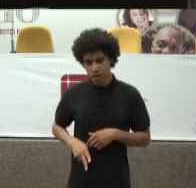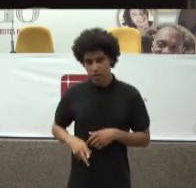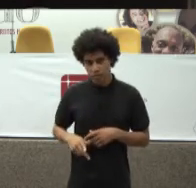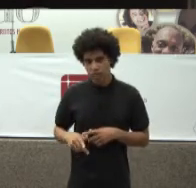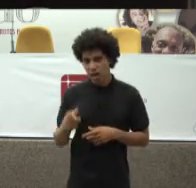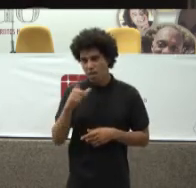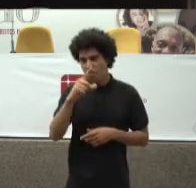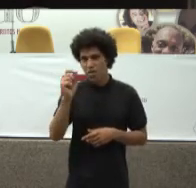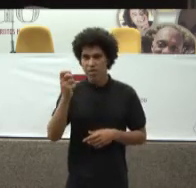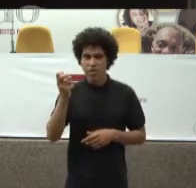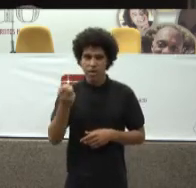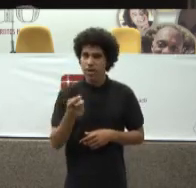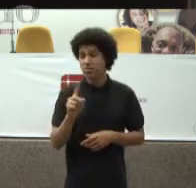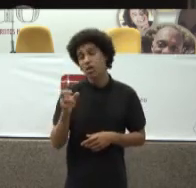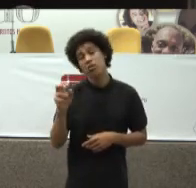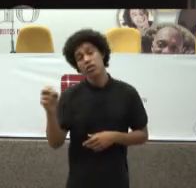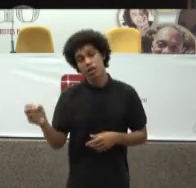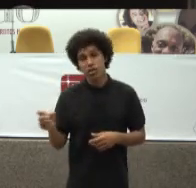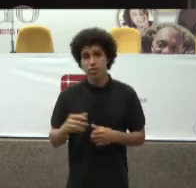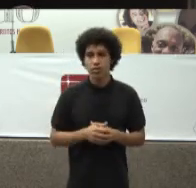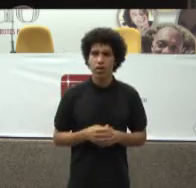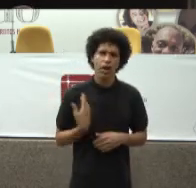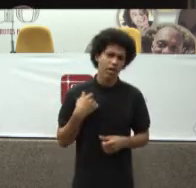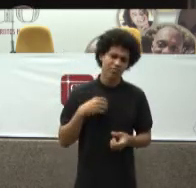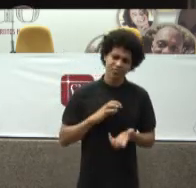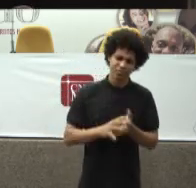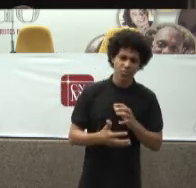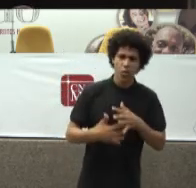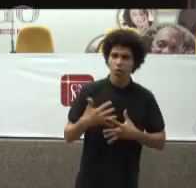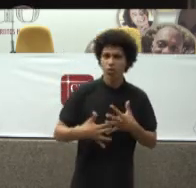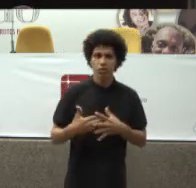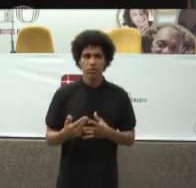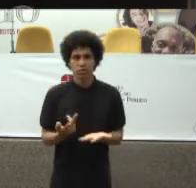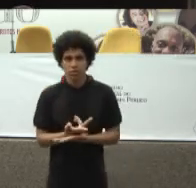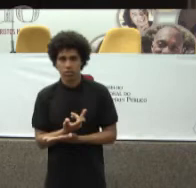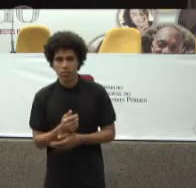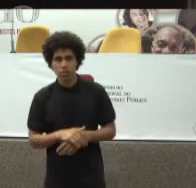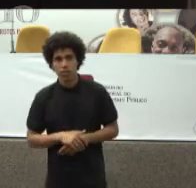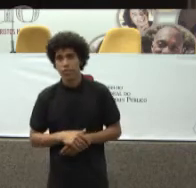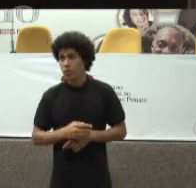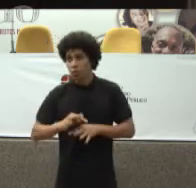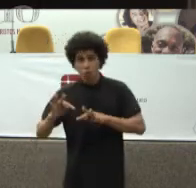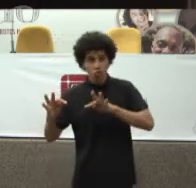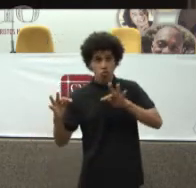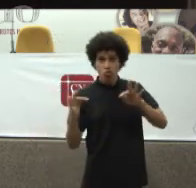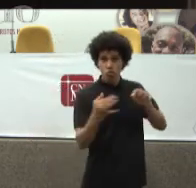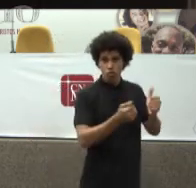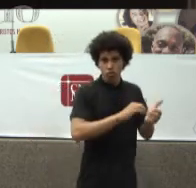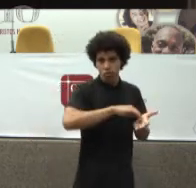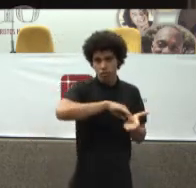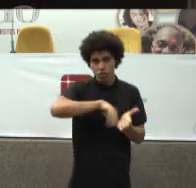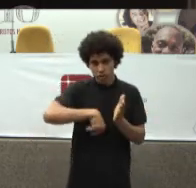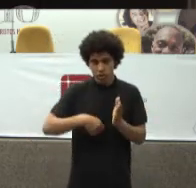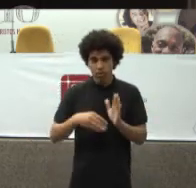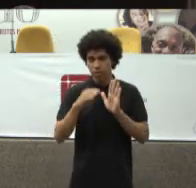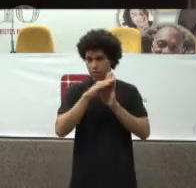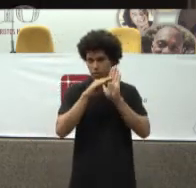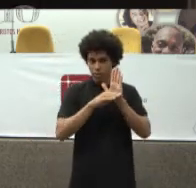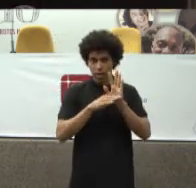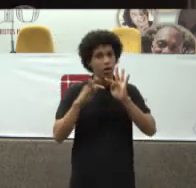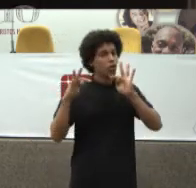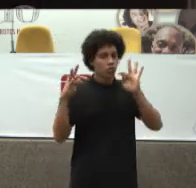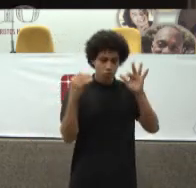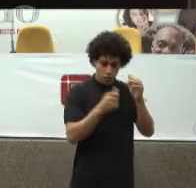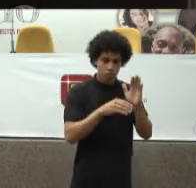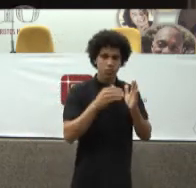o sistema Funciona Não é? Então Todos esses Tirando a tabela Que todos recebem Não é?